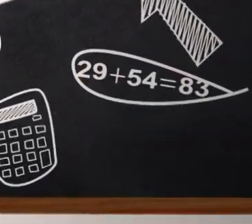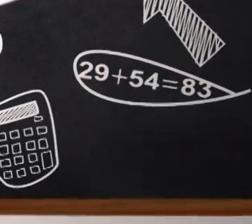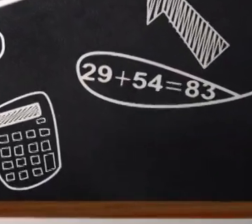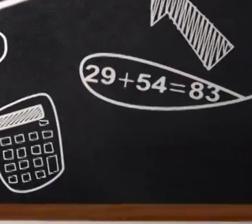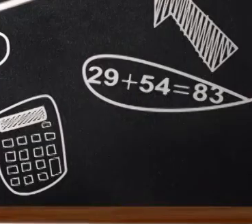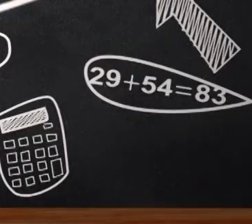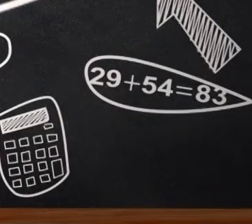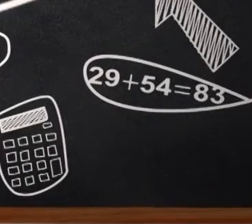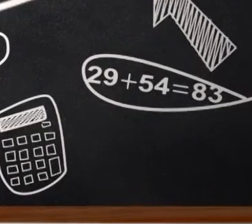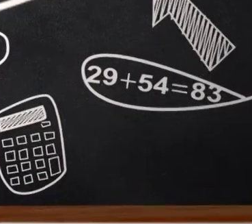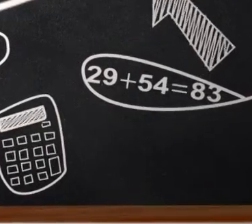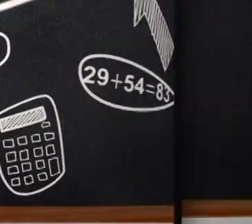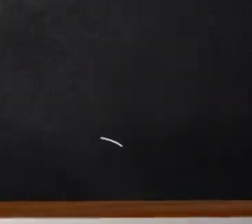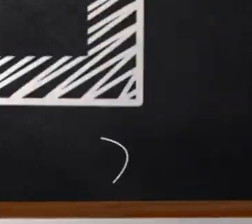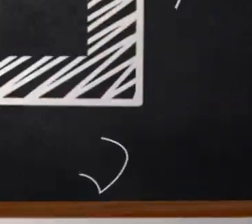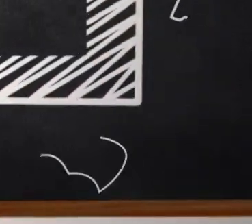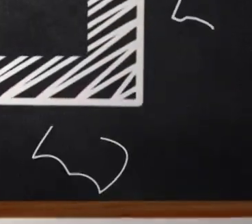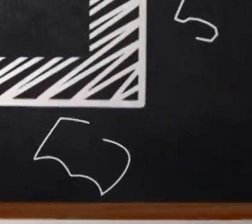O M A M